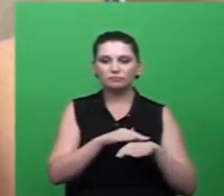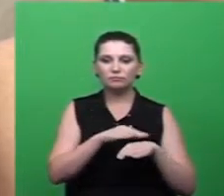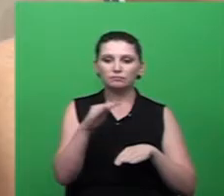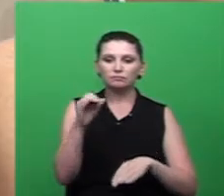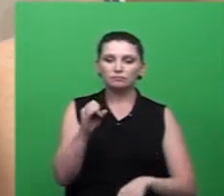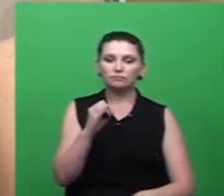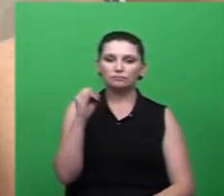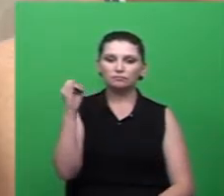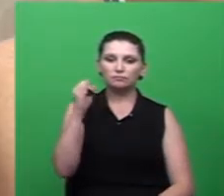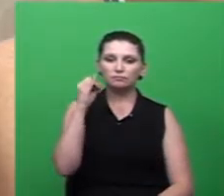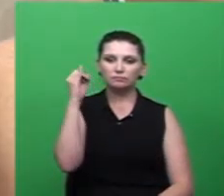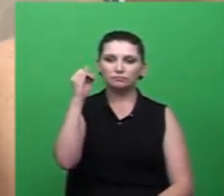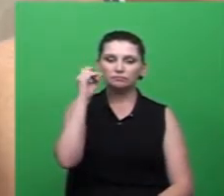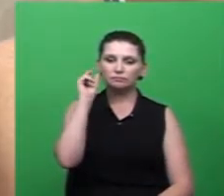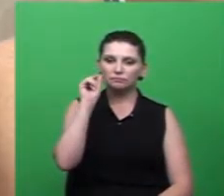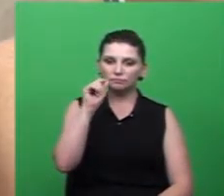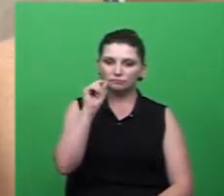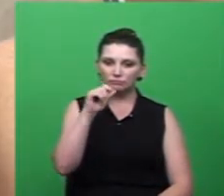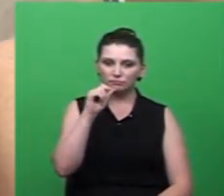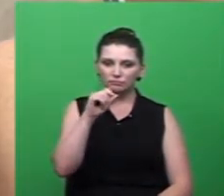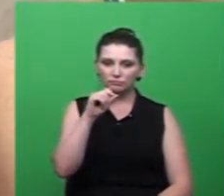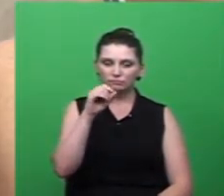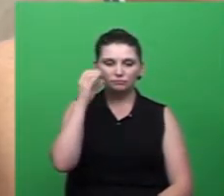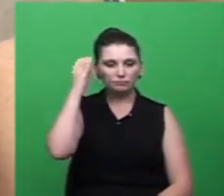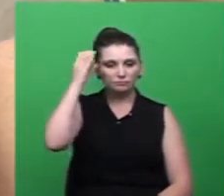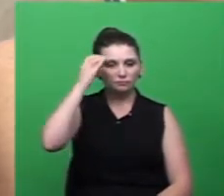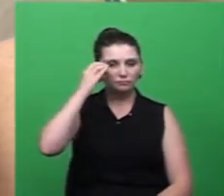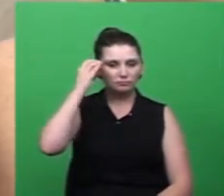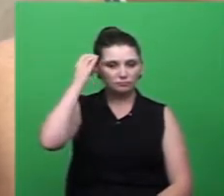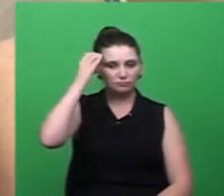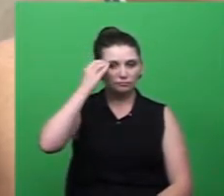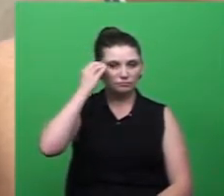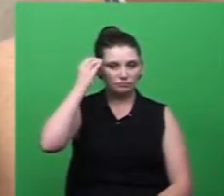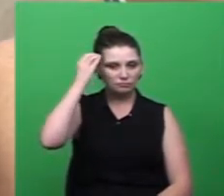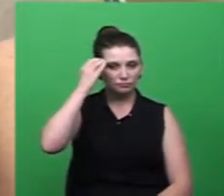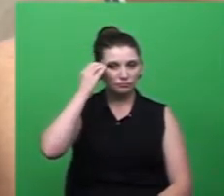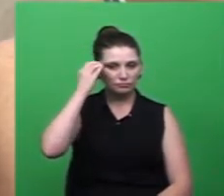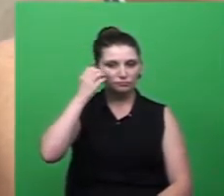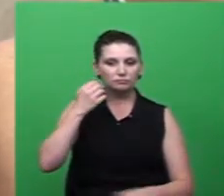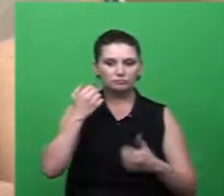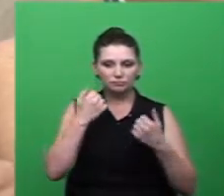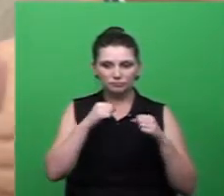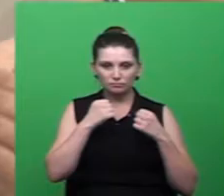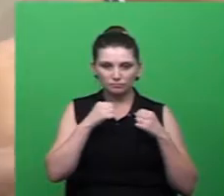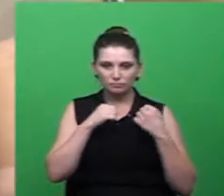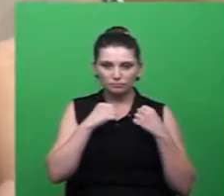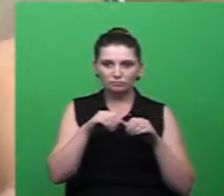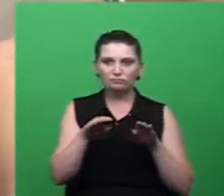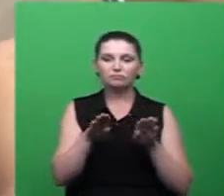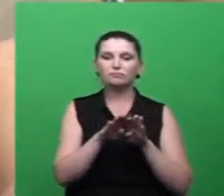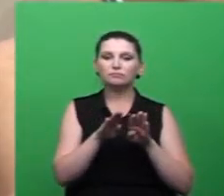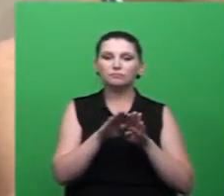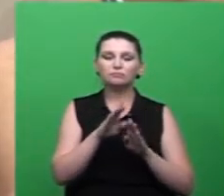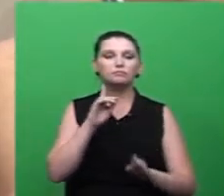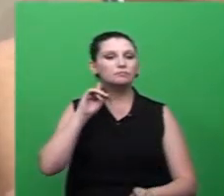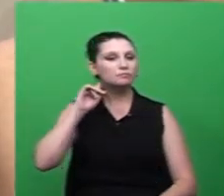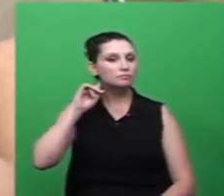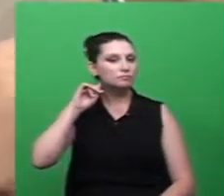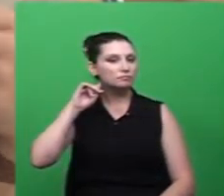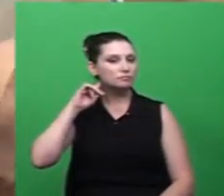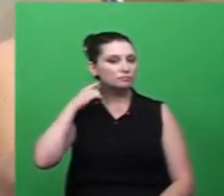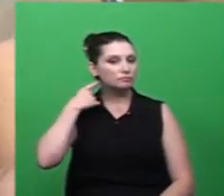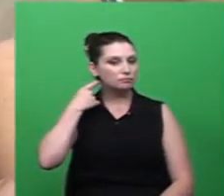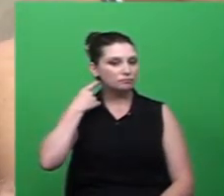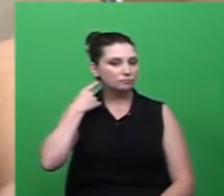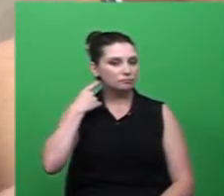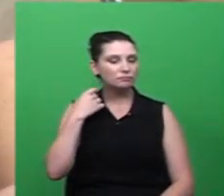é que essa consciência toda principalmente com o lixo hoje da coleta seletiva